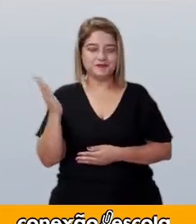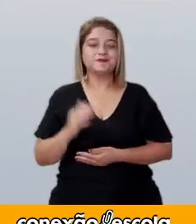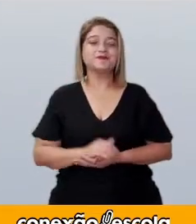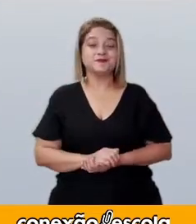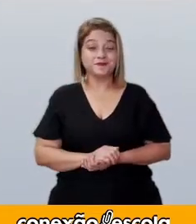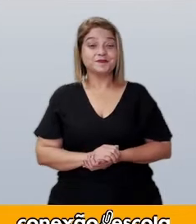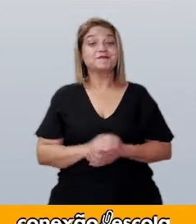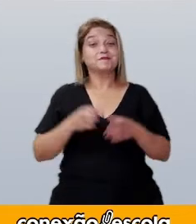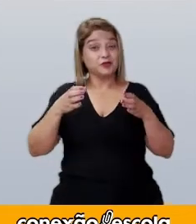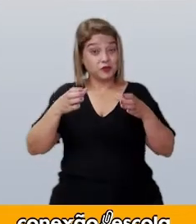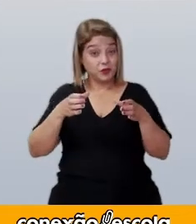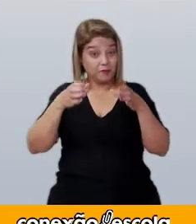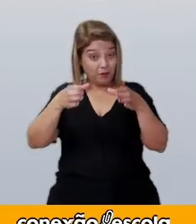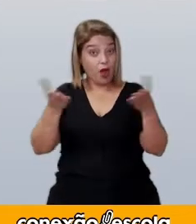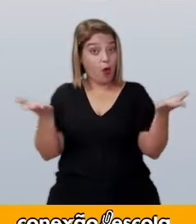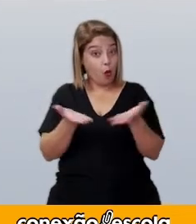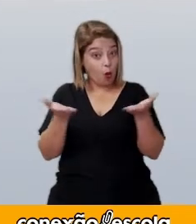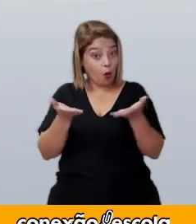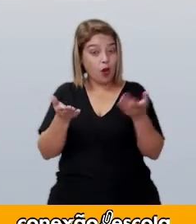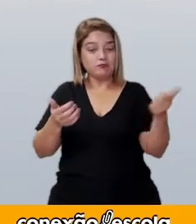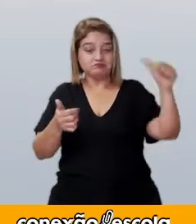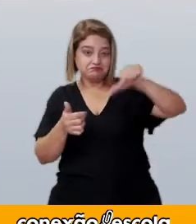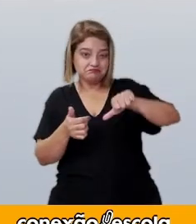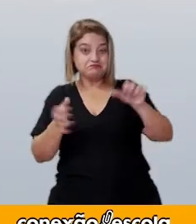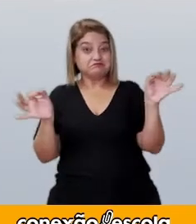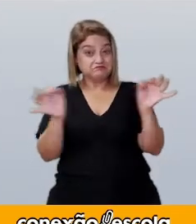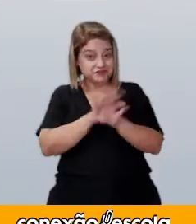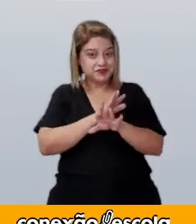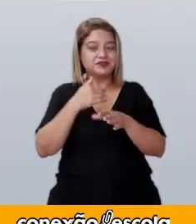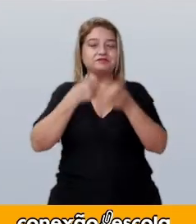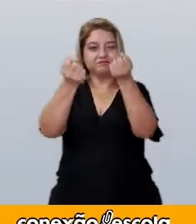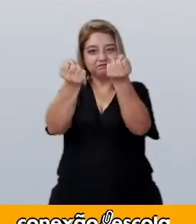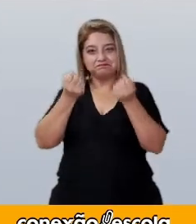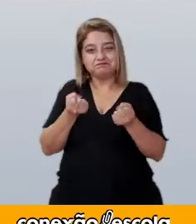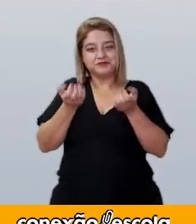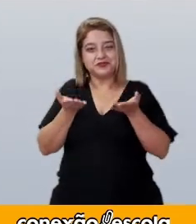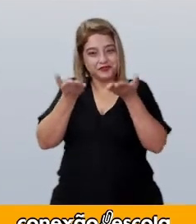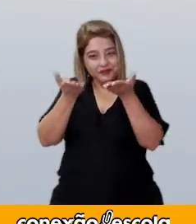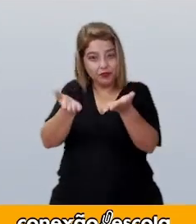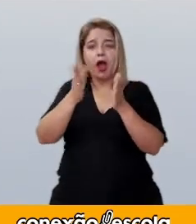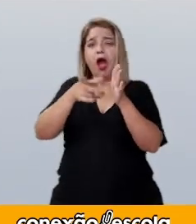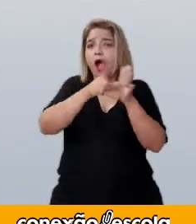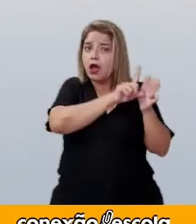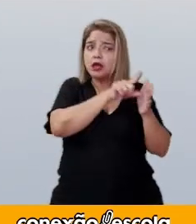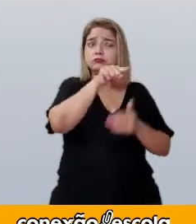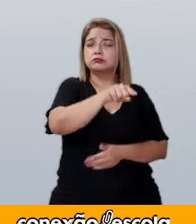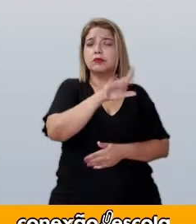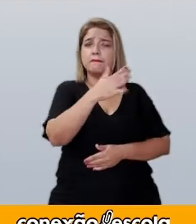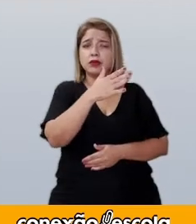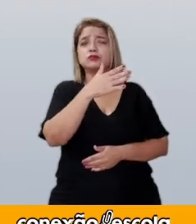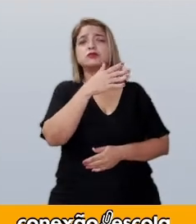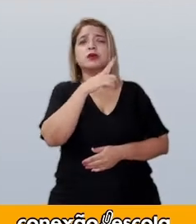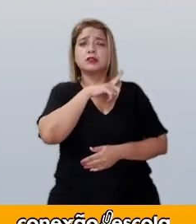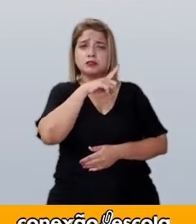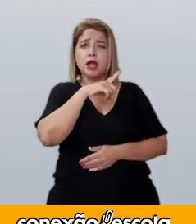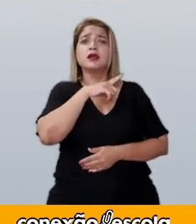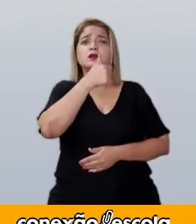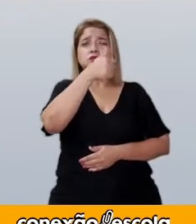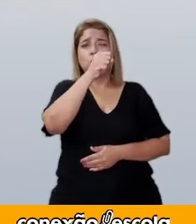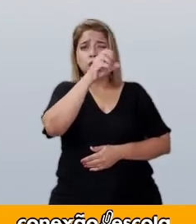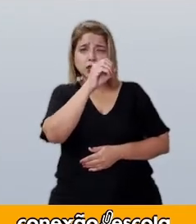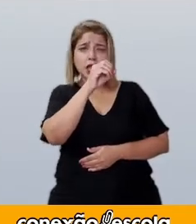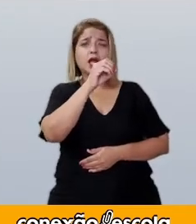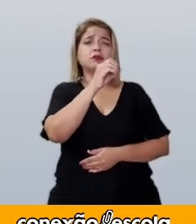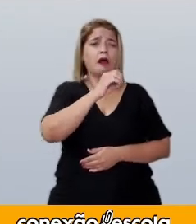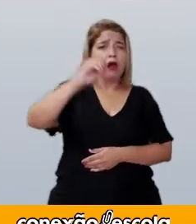Bolo colocado na forma e agora levar ao forno pré-aquecido por 180 graus. Acho que uns